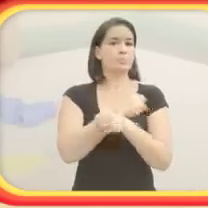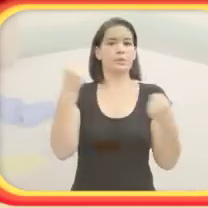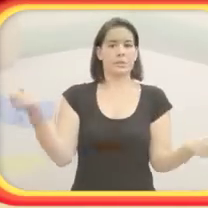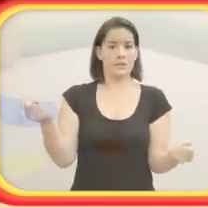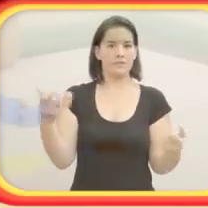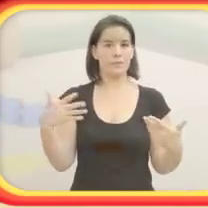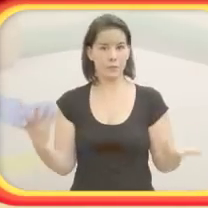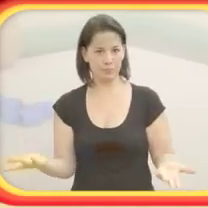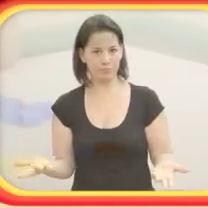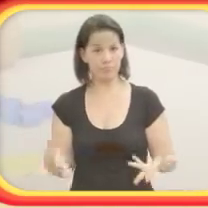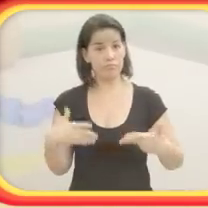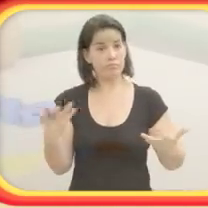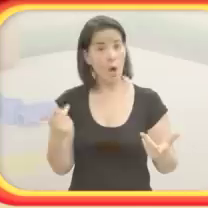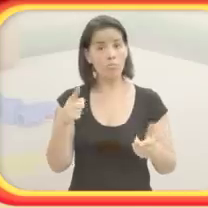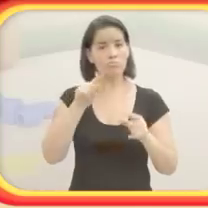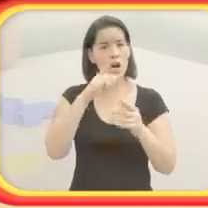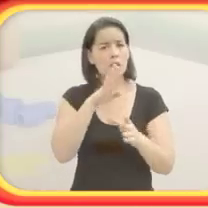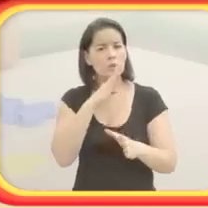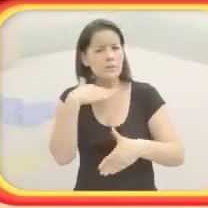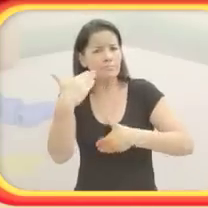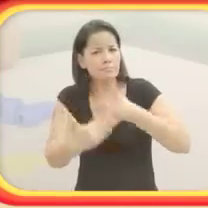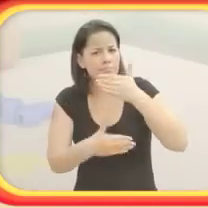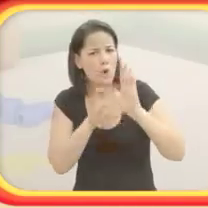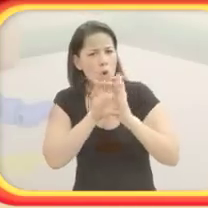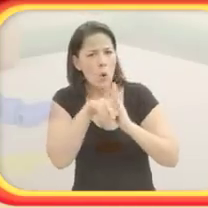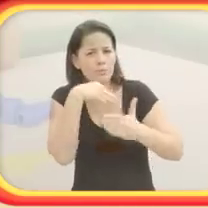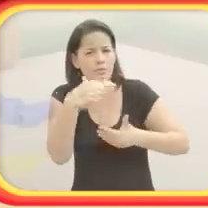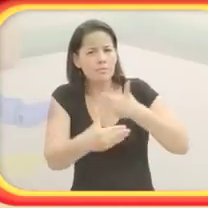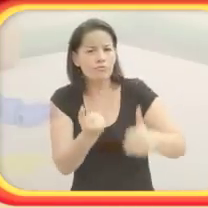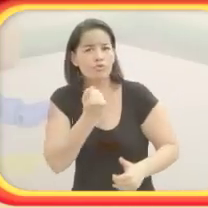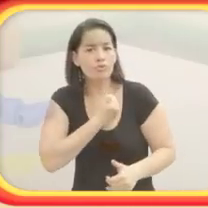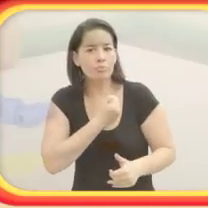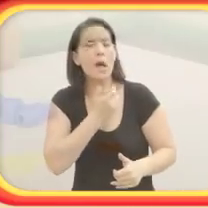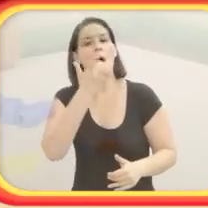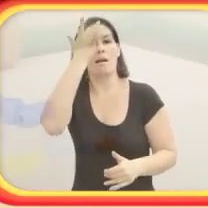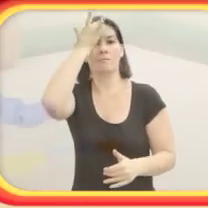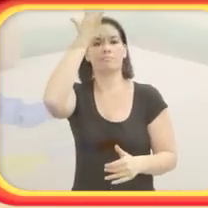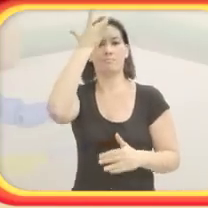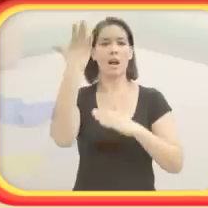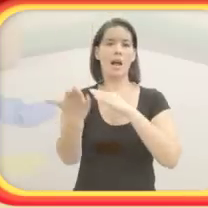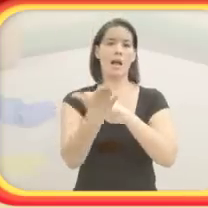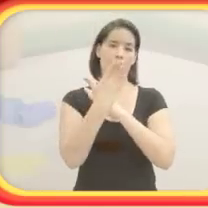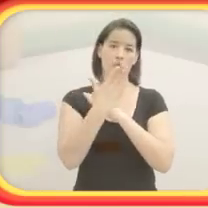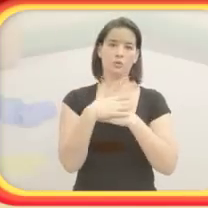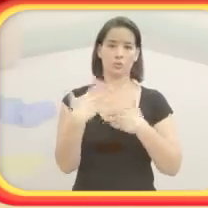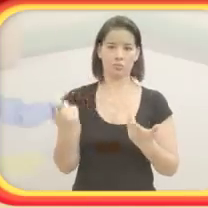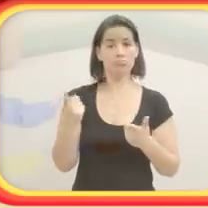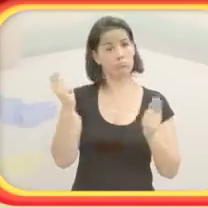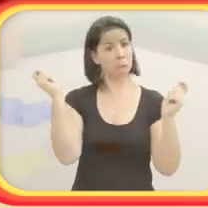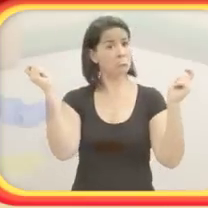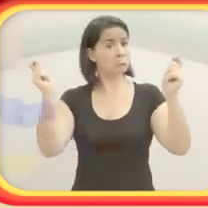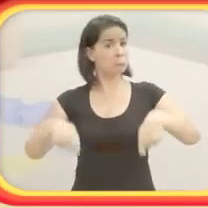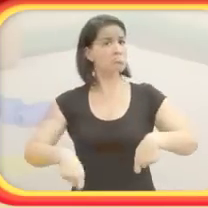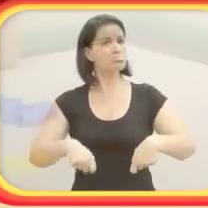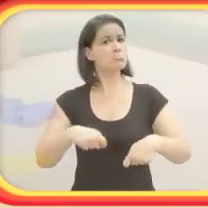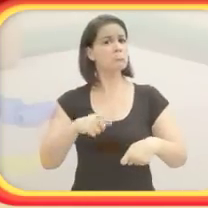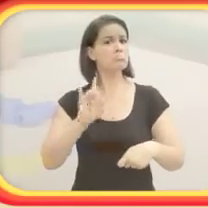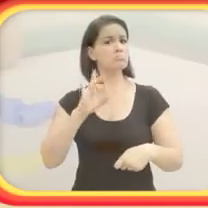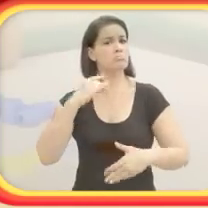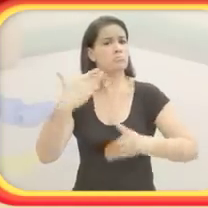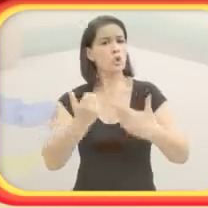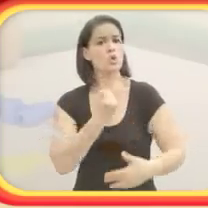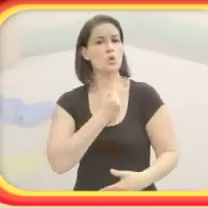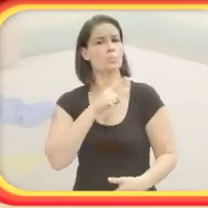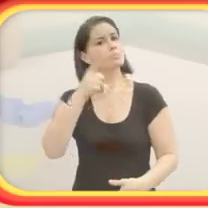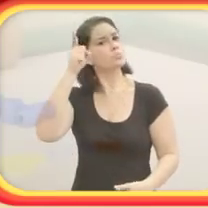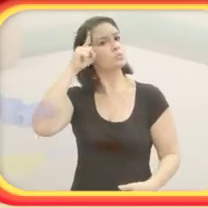elas conhecem o conceito de número, isso facilita. Ou seja, vão ser capazes de lidar